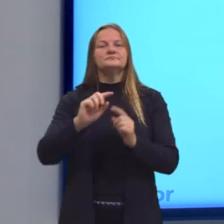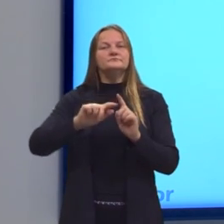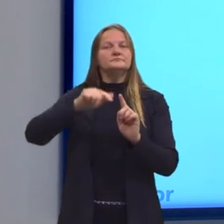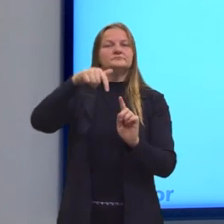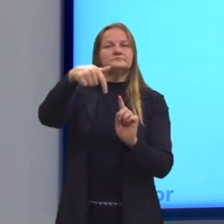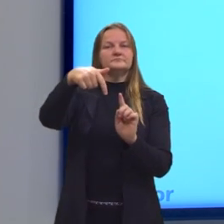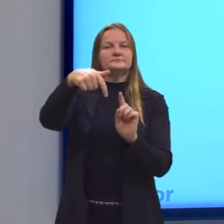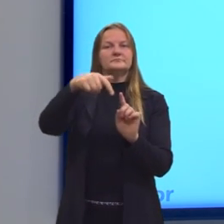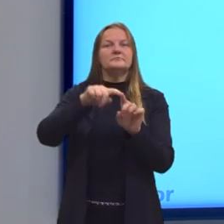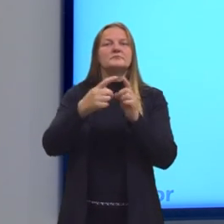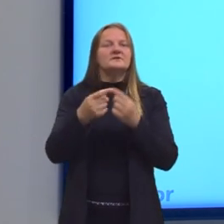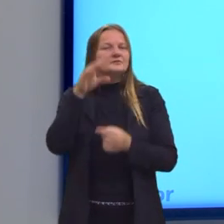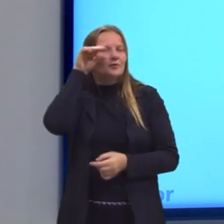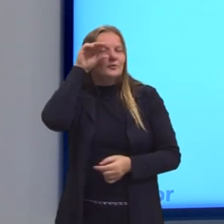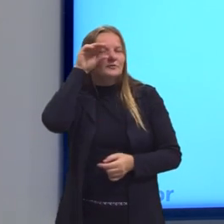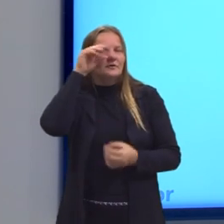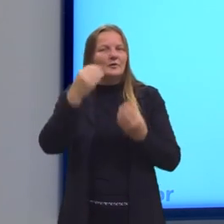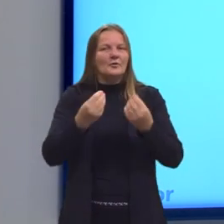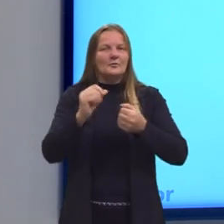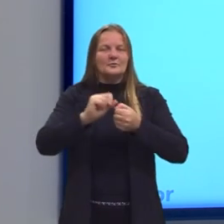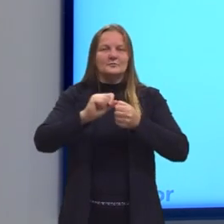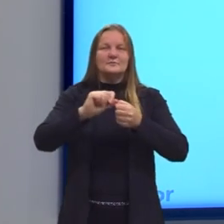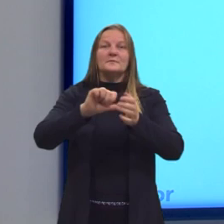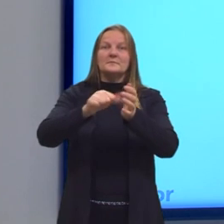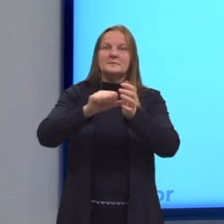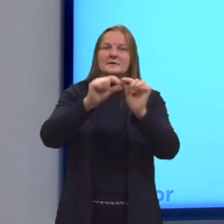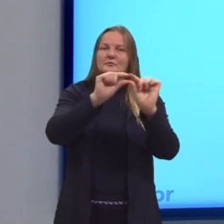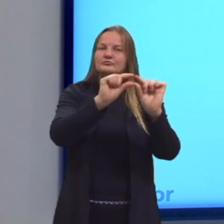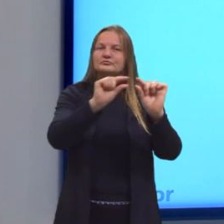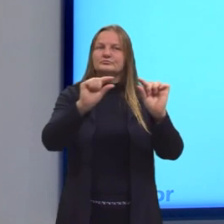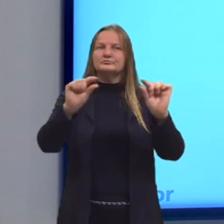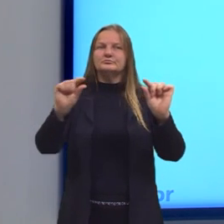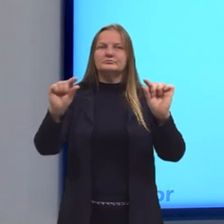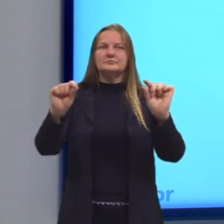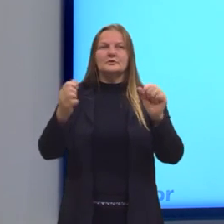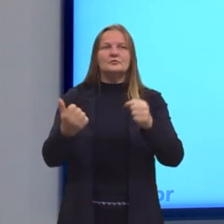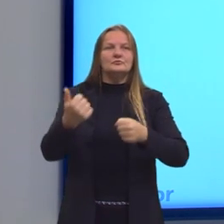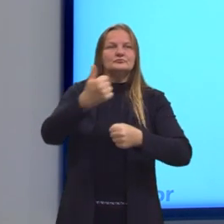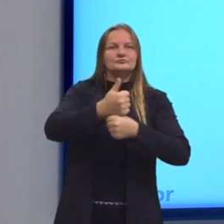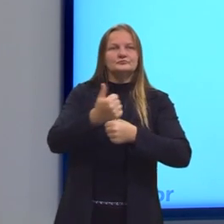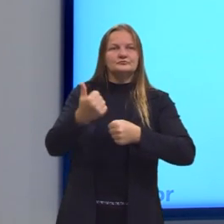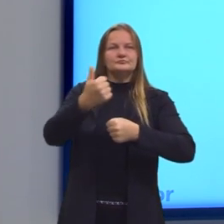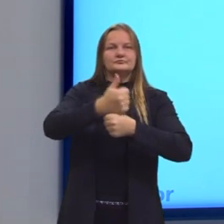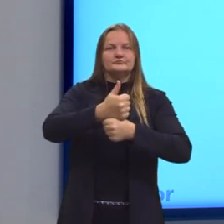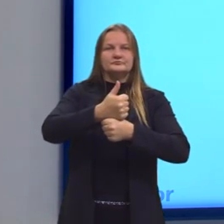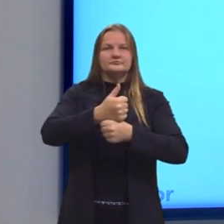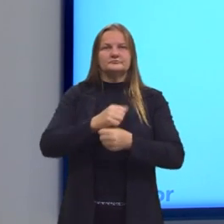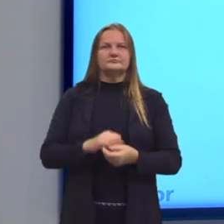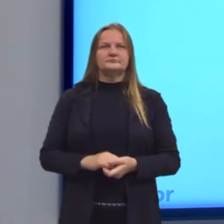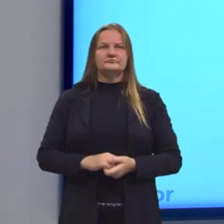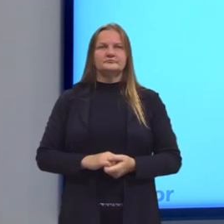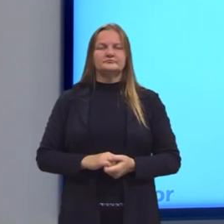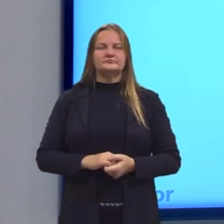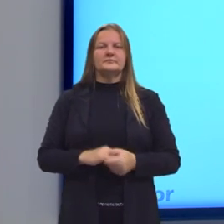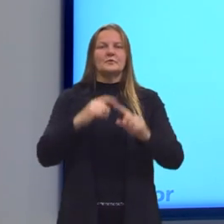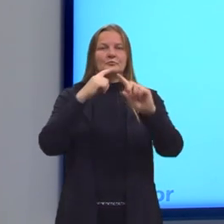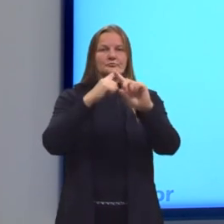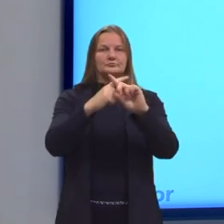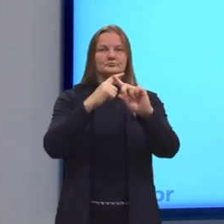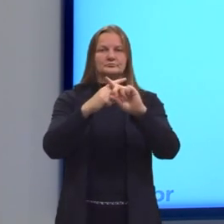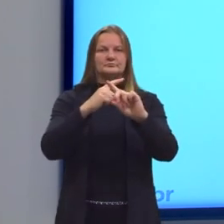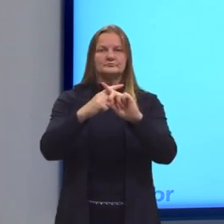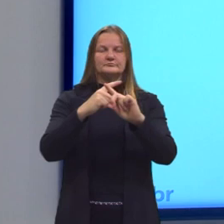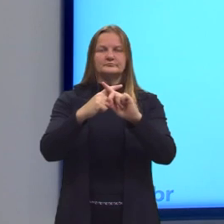7. Mas observem que aqui, já na primeira linha, eu substituí o Fibonacci elevado a 7 por uma multiplicação